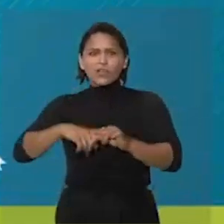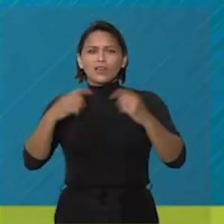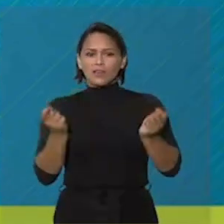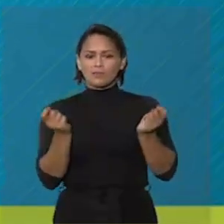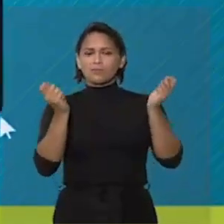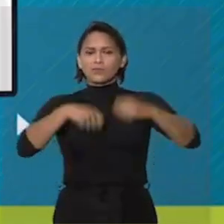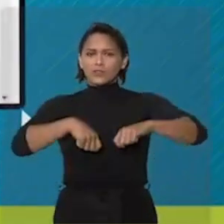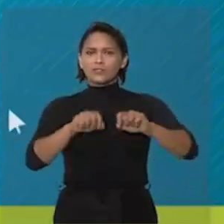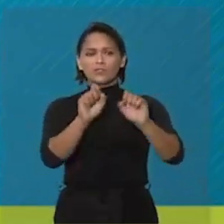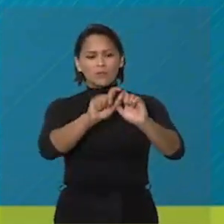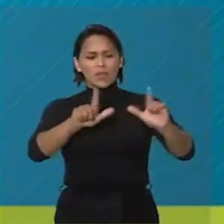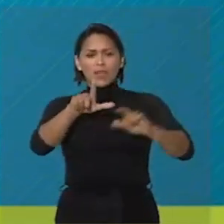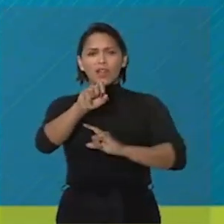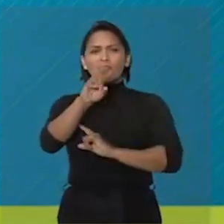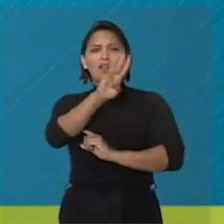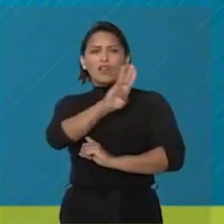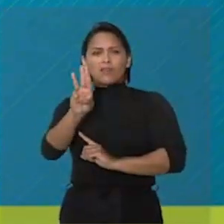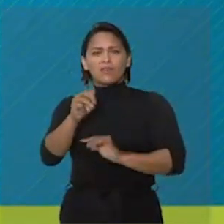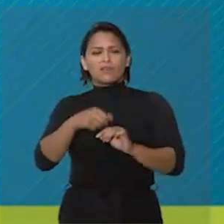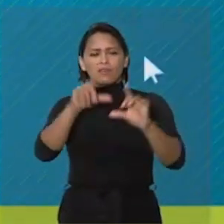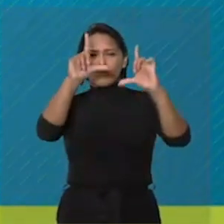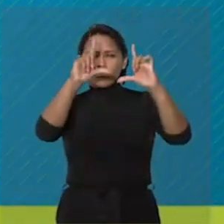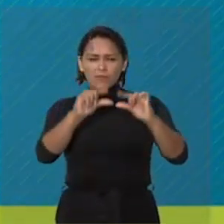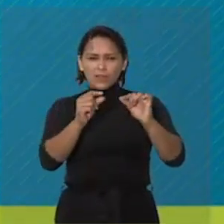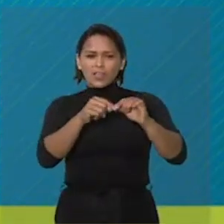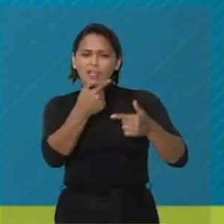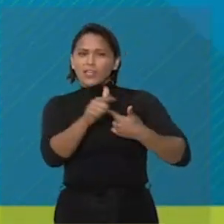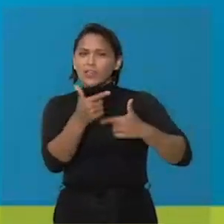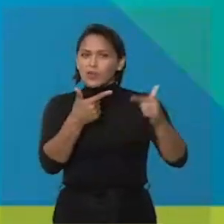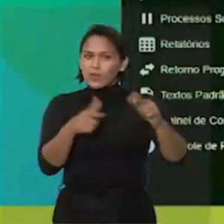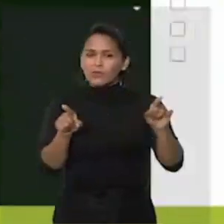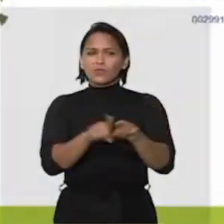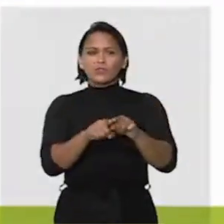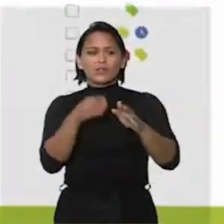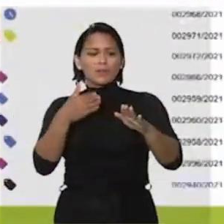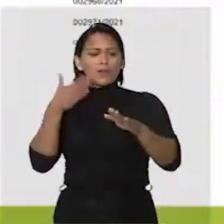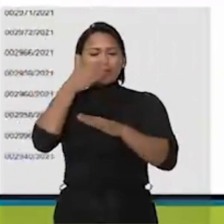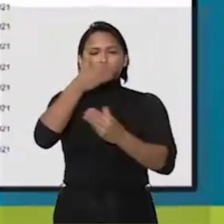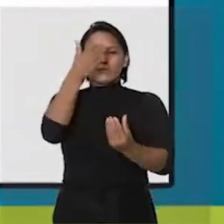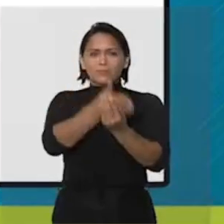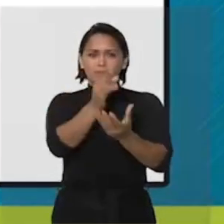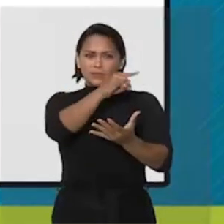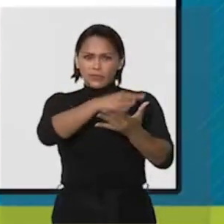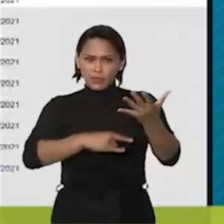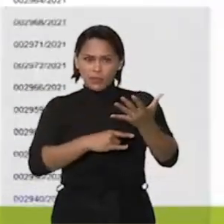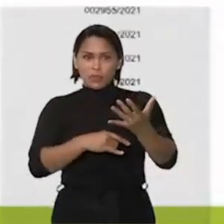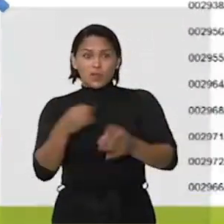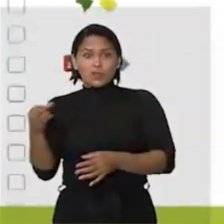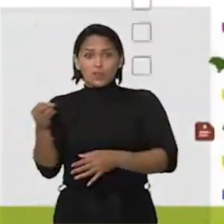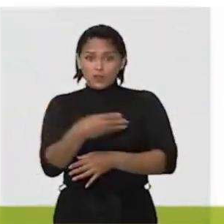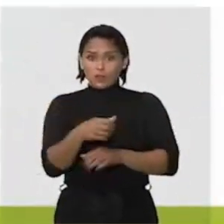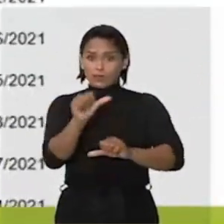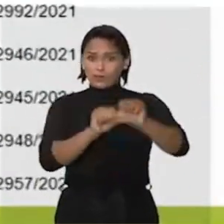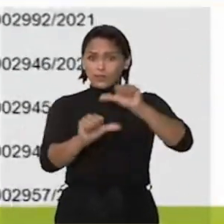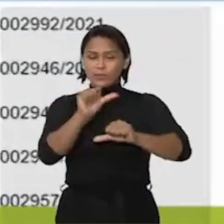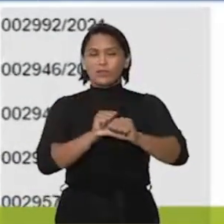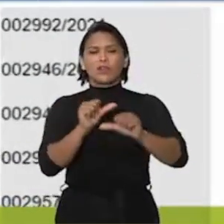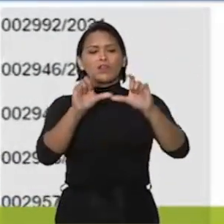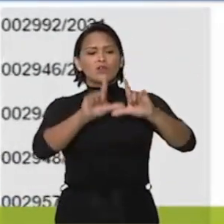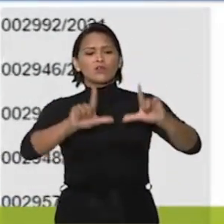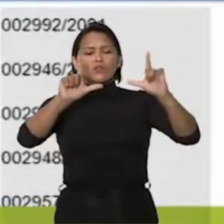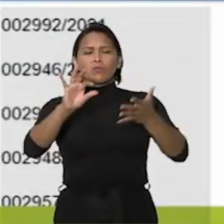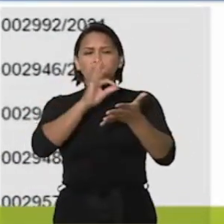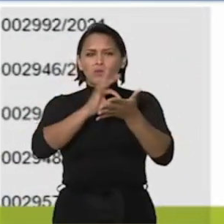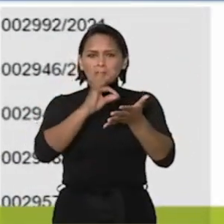disponibilização de links ao minimizar a página. E vários recursos destinados a processos e documentos foram atualizados.